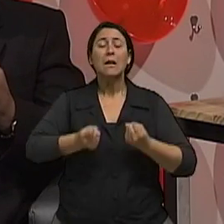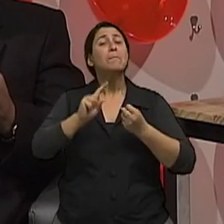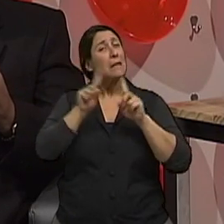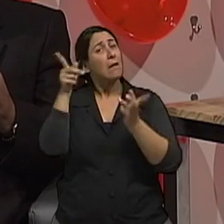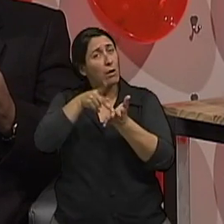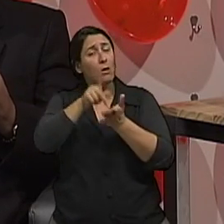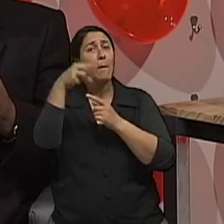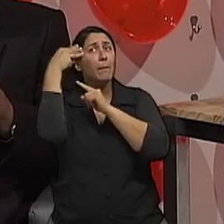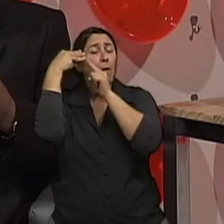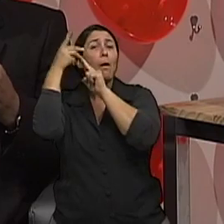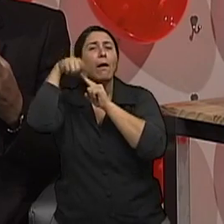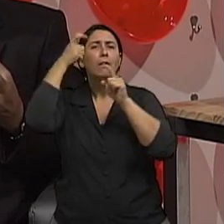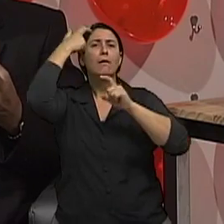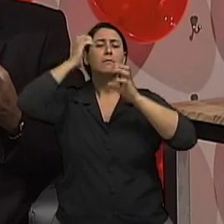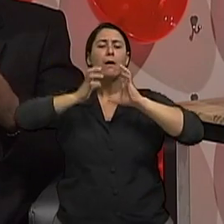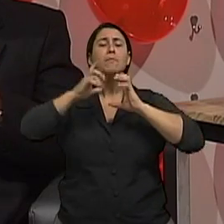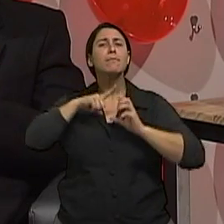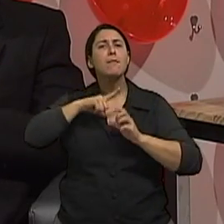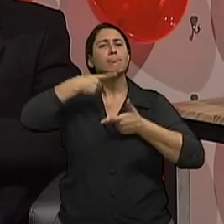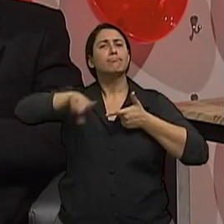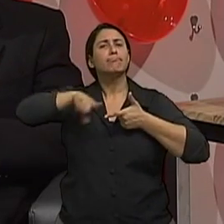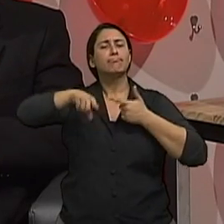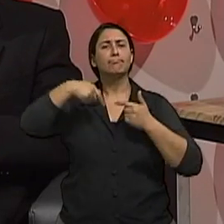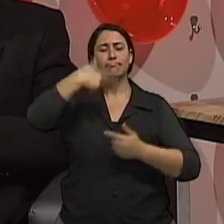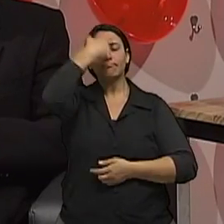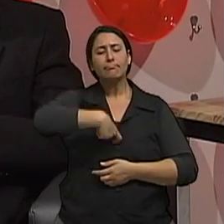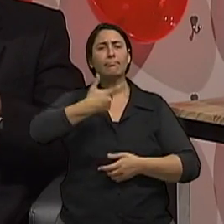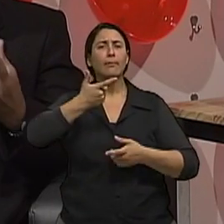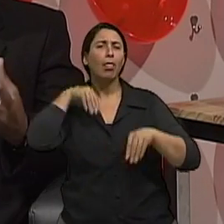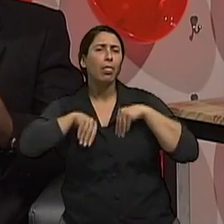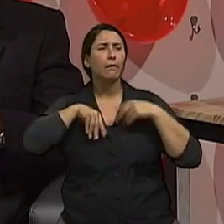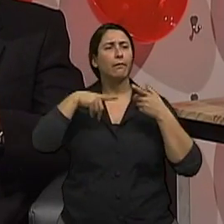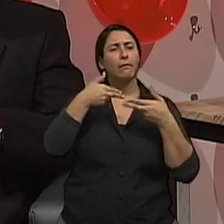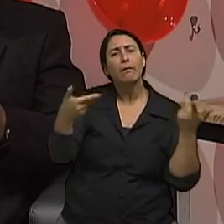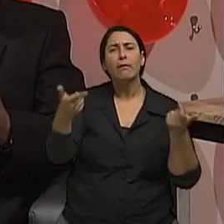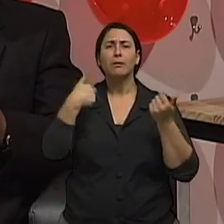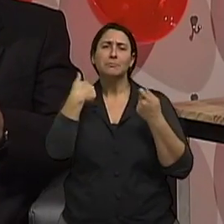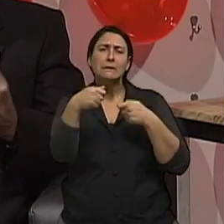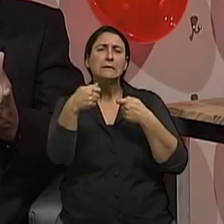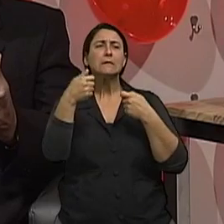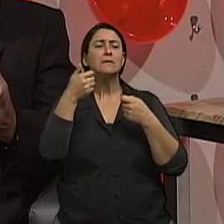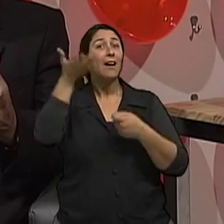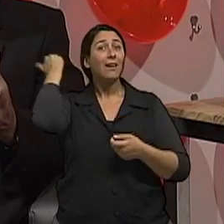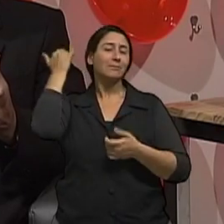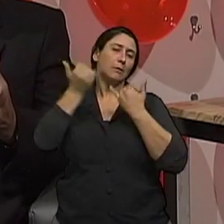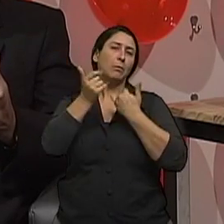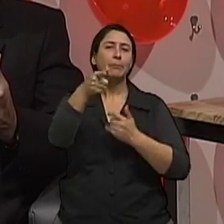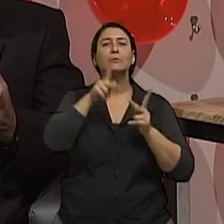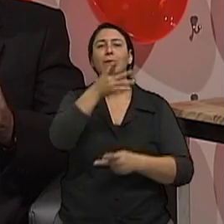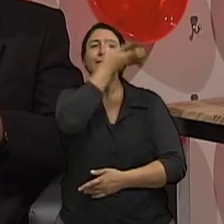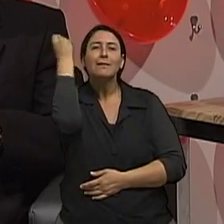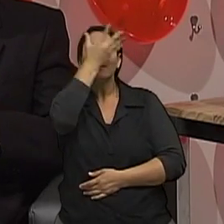um transtorno cognitivo grave o suficiente para o indivíduo perder a sua autonomia. Ele vai precisar da ajuda dos familiares para realizar as coisas que antes ele fazia